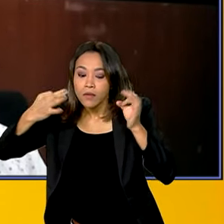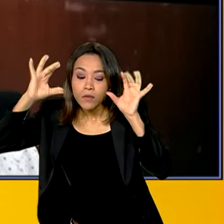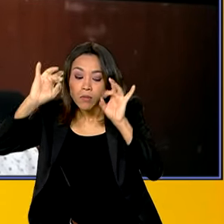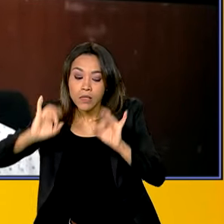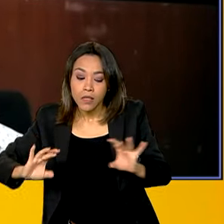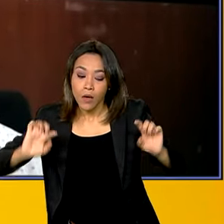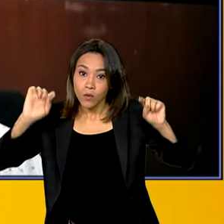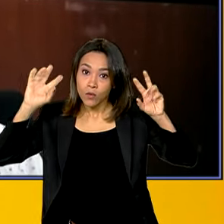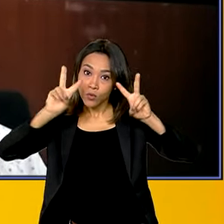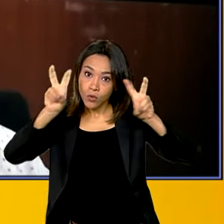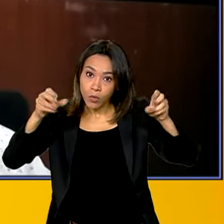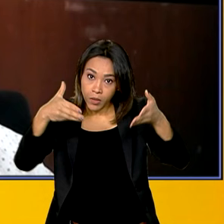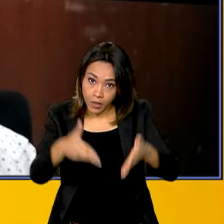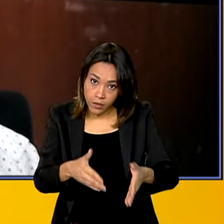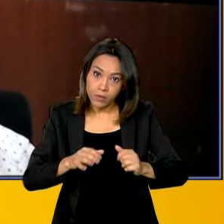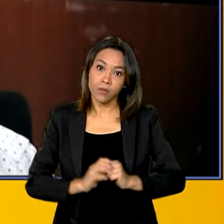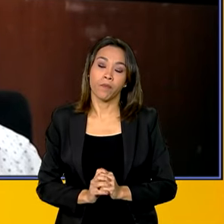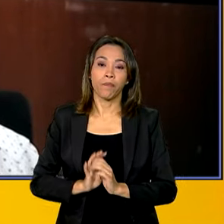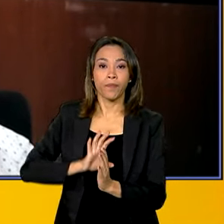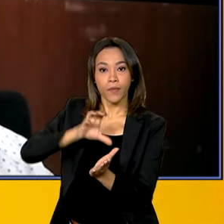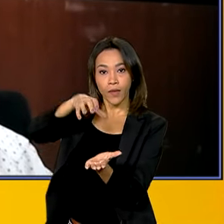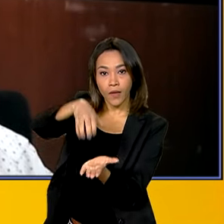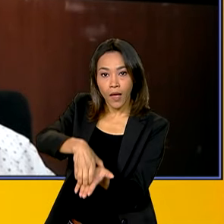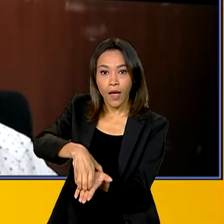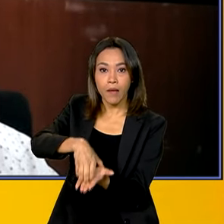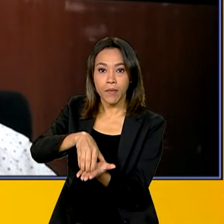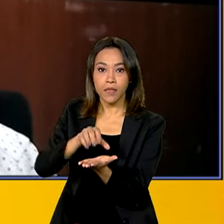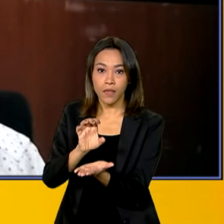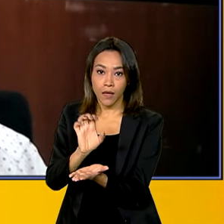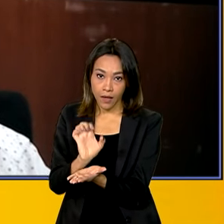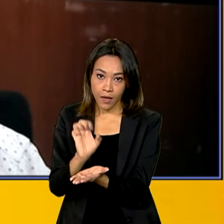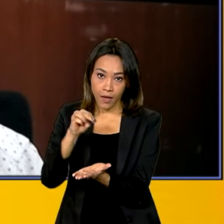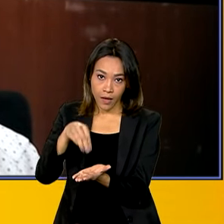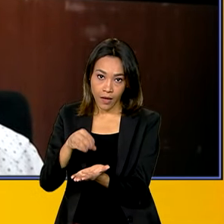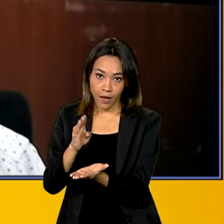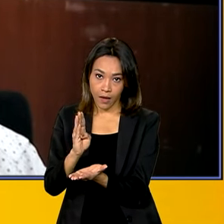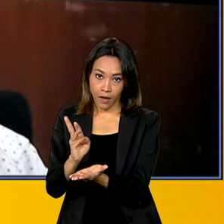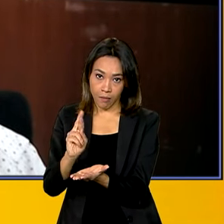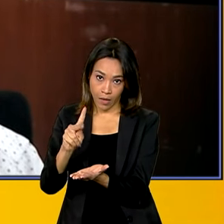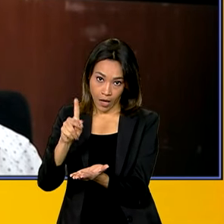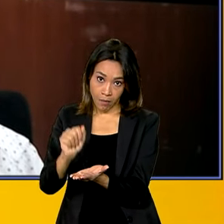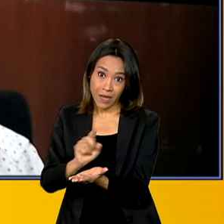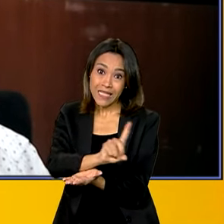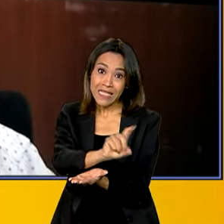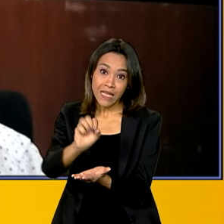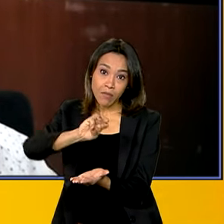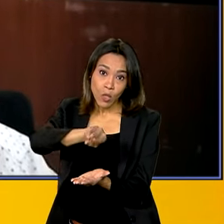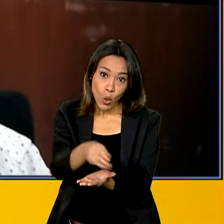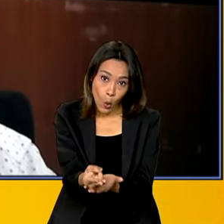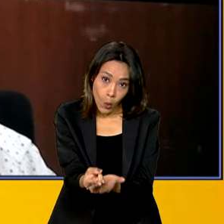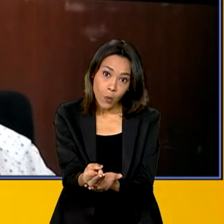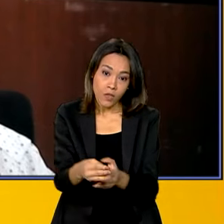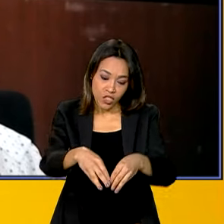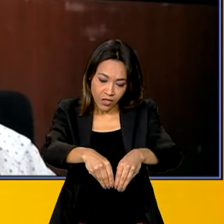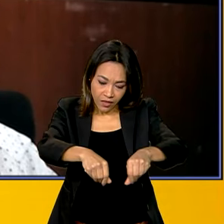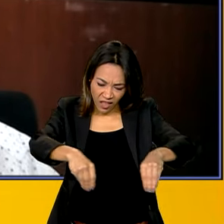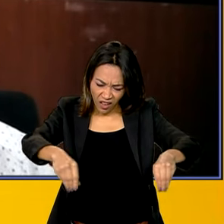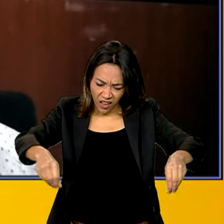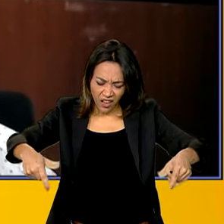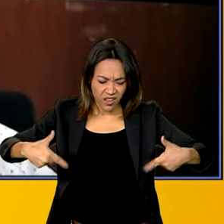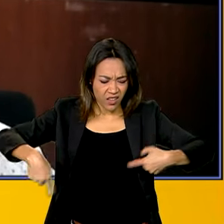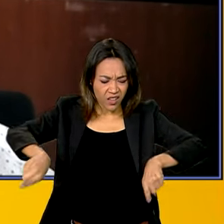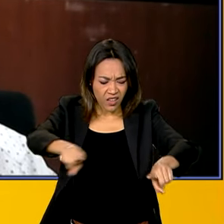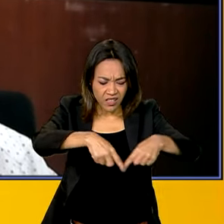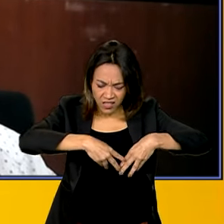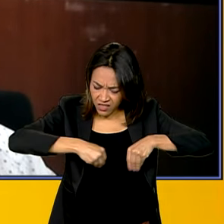seguramente, segundo a Embrapa, em torno de 100 milhões de hectares de terras que são pastagens que não se prestam mais à produtividade